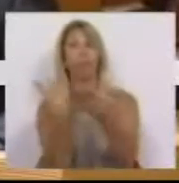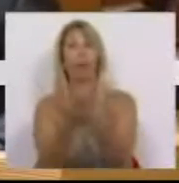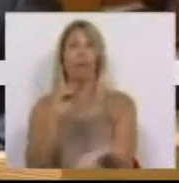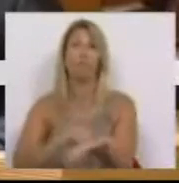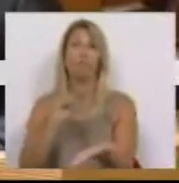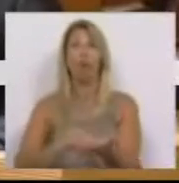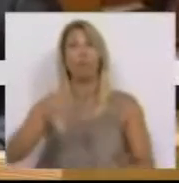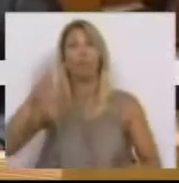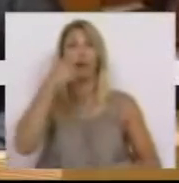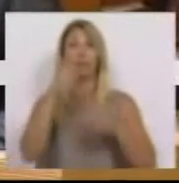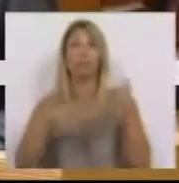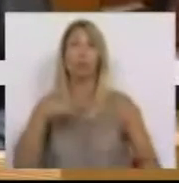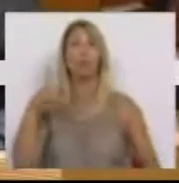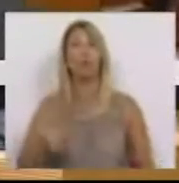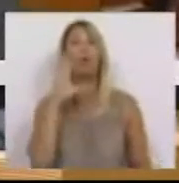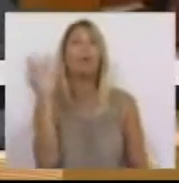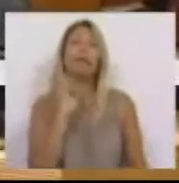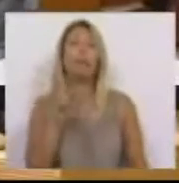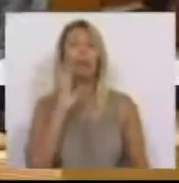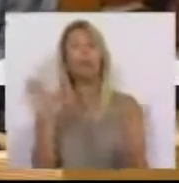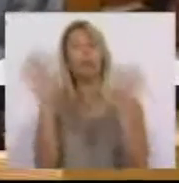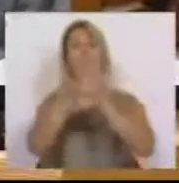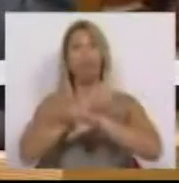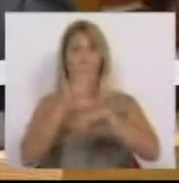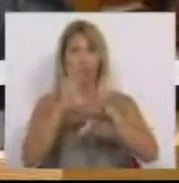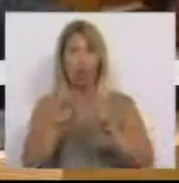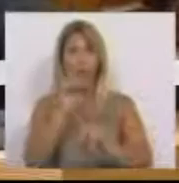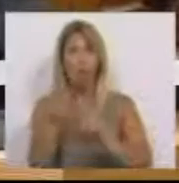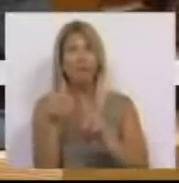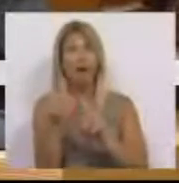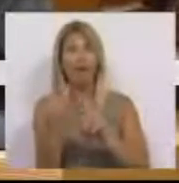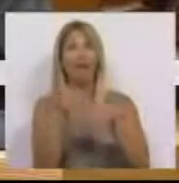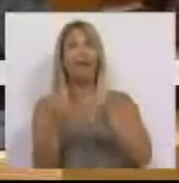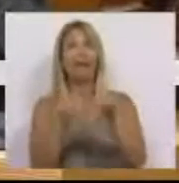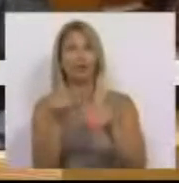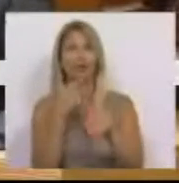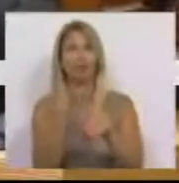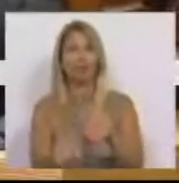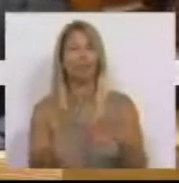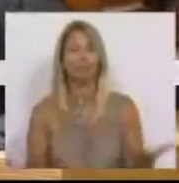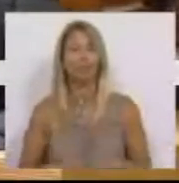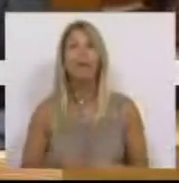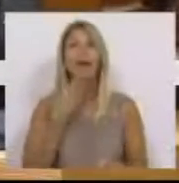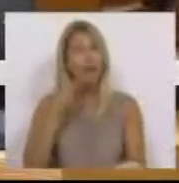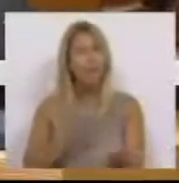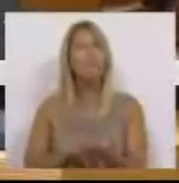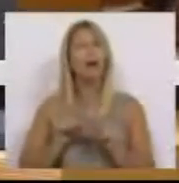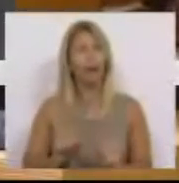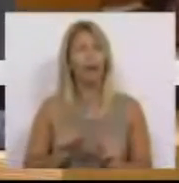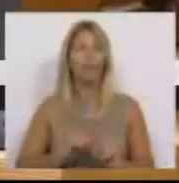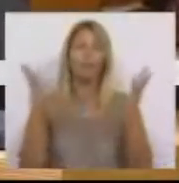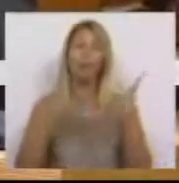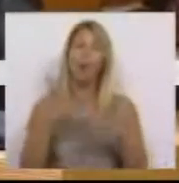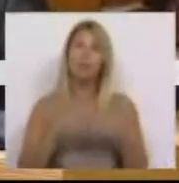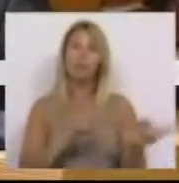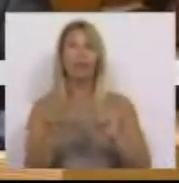tentando disfarçá-la por causa das eleições do próximo ano. Na realidade, com este Orçamento Retificativo, o